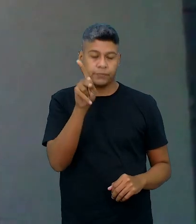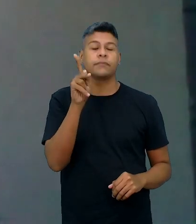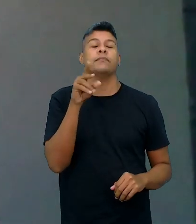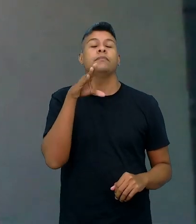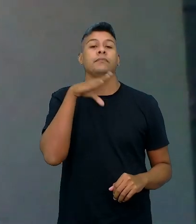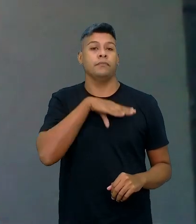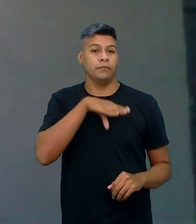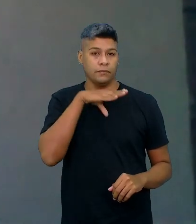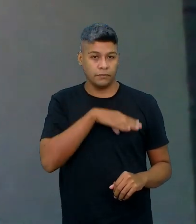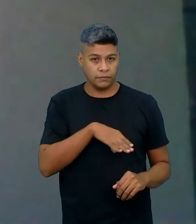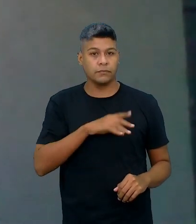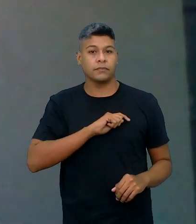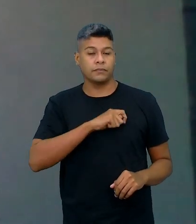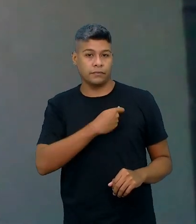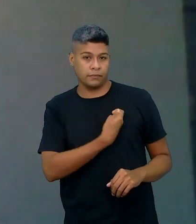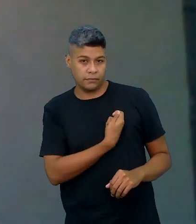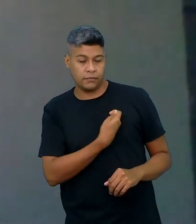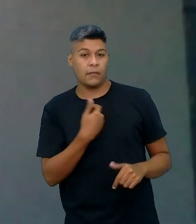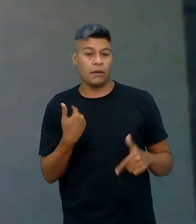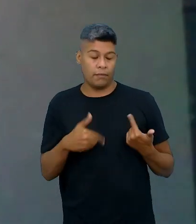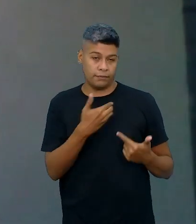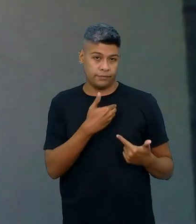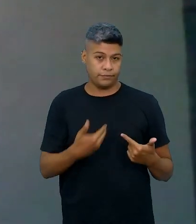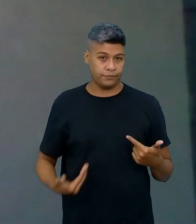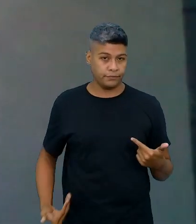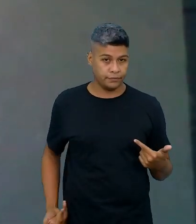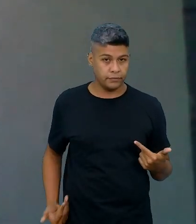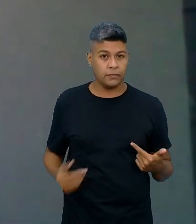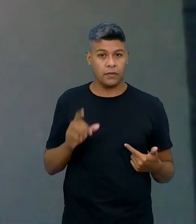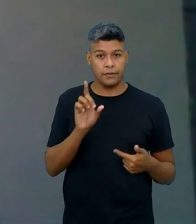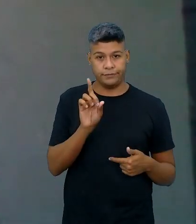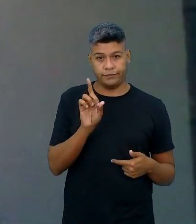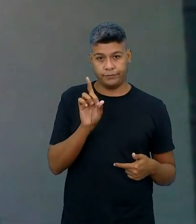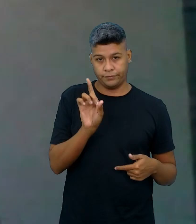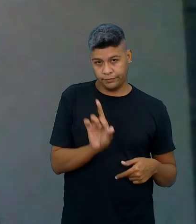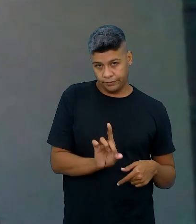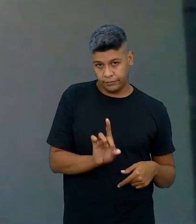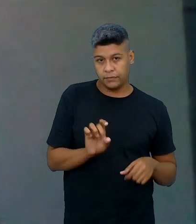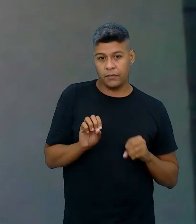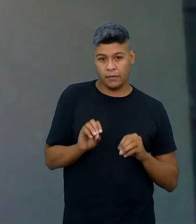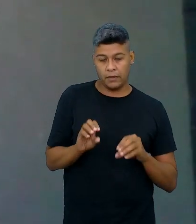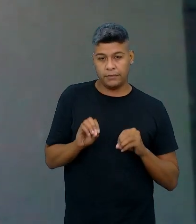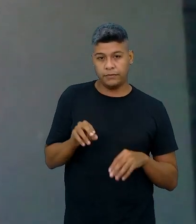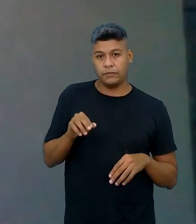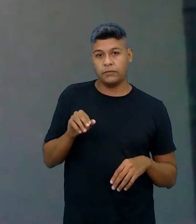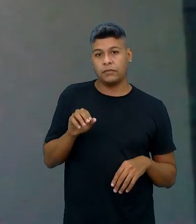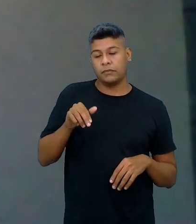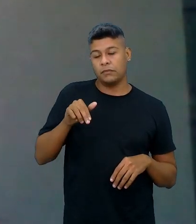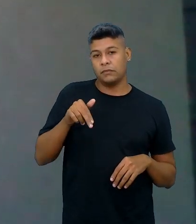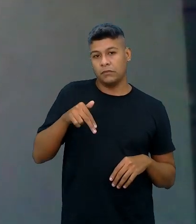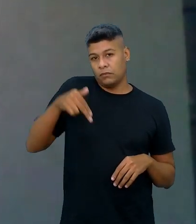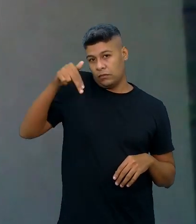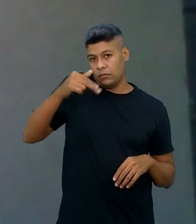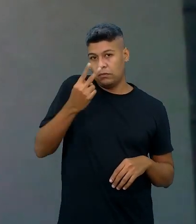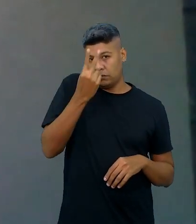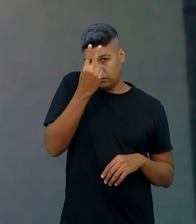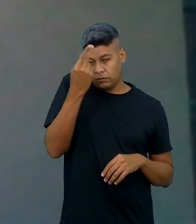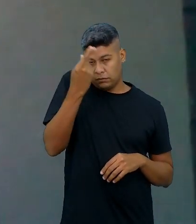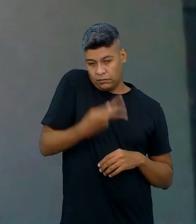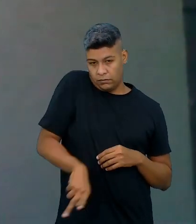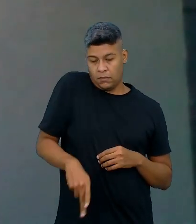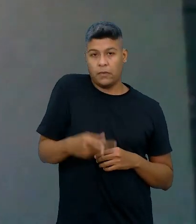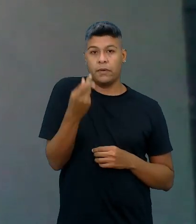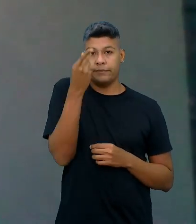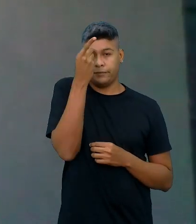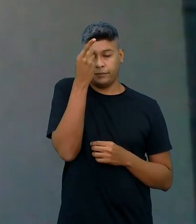espanhola, trabalho em uma escola estadual da Diretoria de Ensino Norte II, aqui em São Paulo. Então, agora eu vou